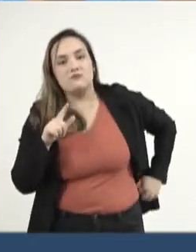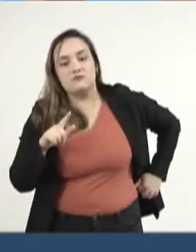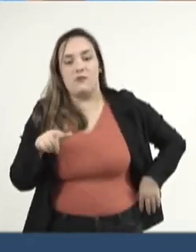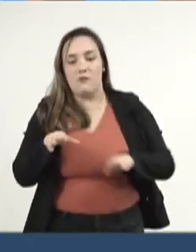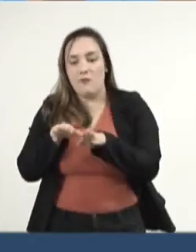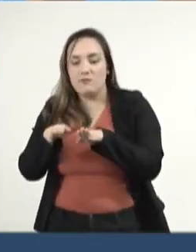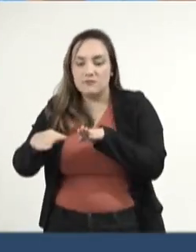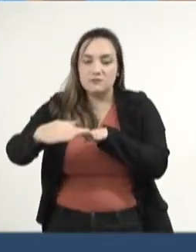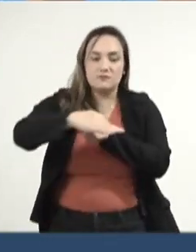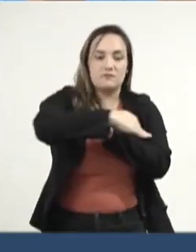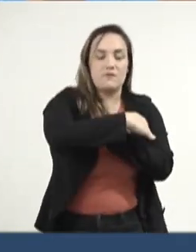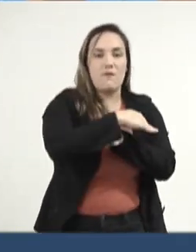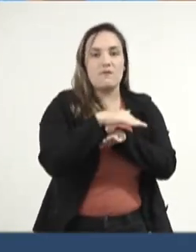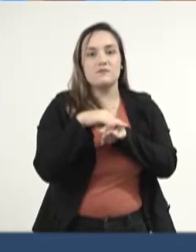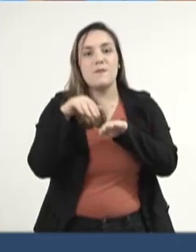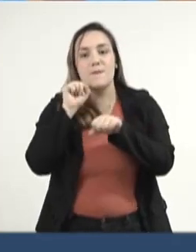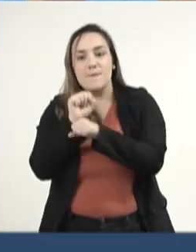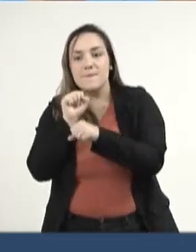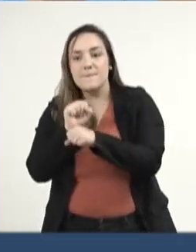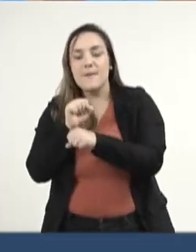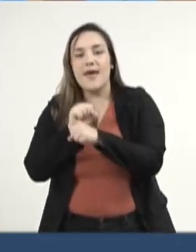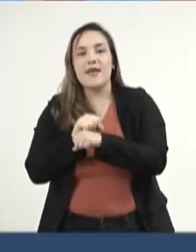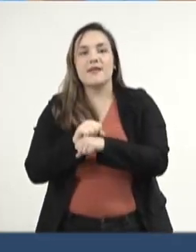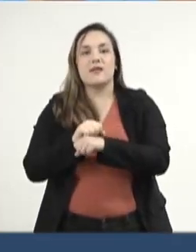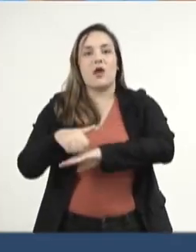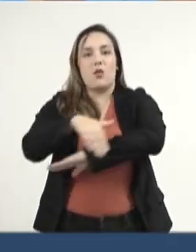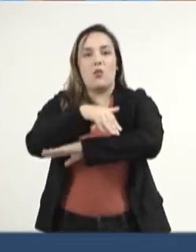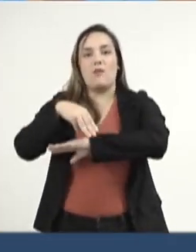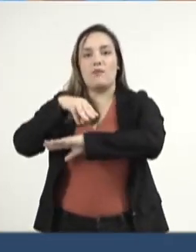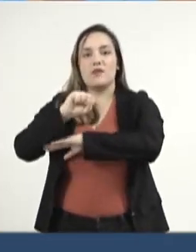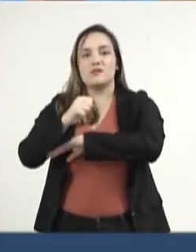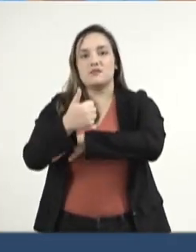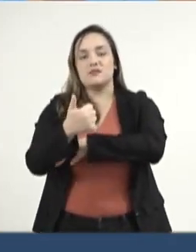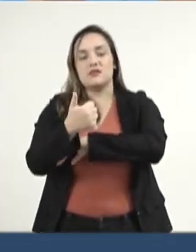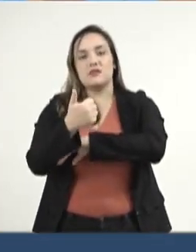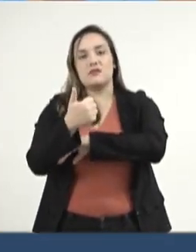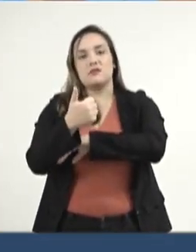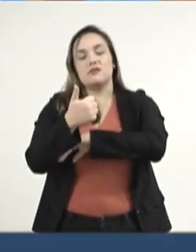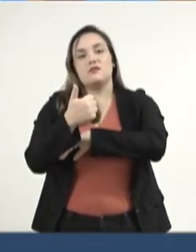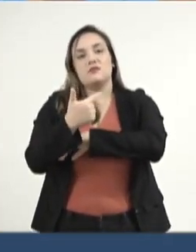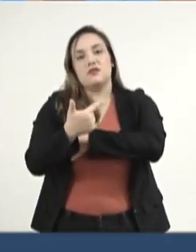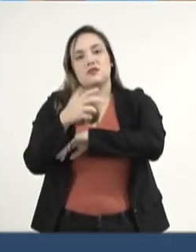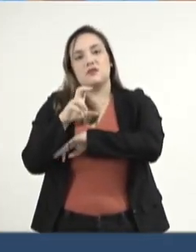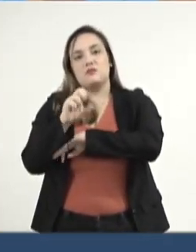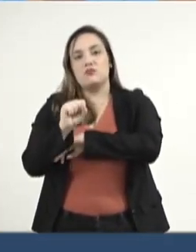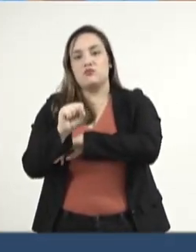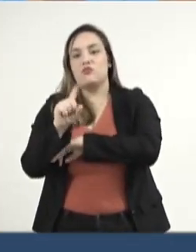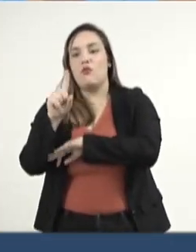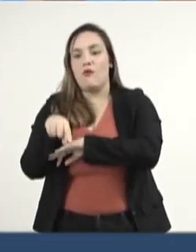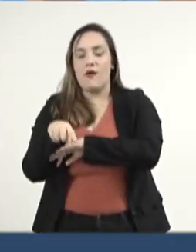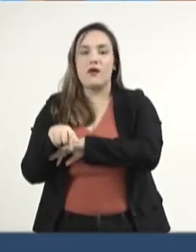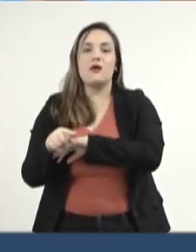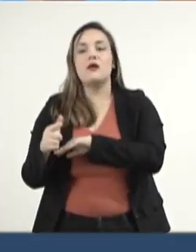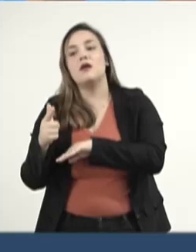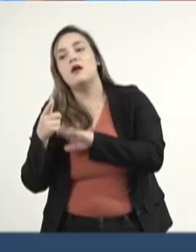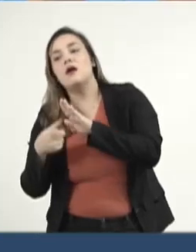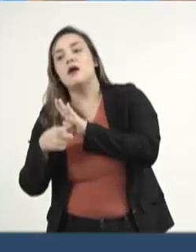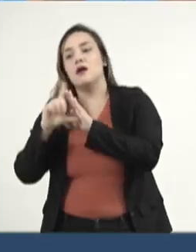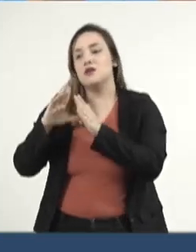rodovia MS-258, no quilômetro 25, antes de chegar na MS